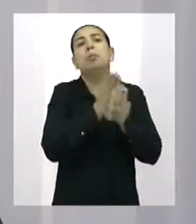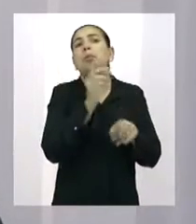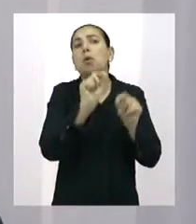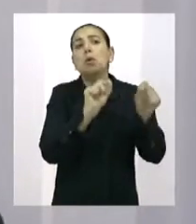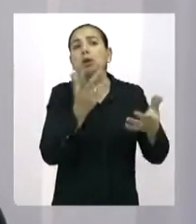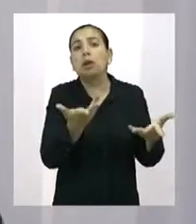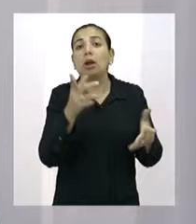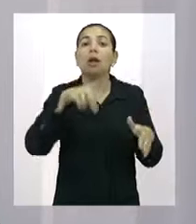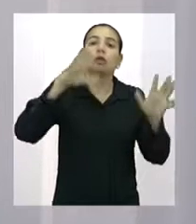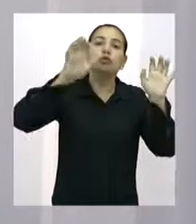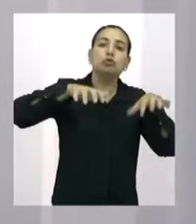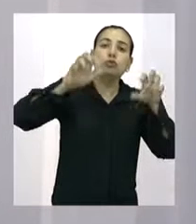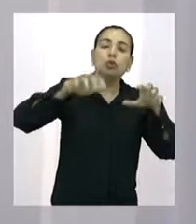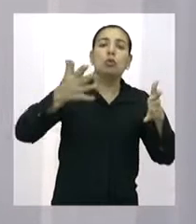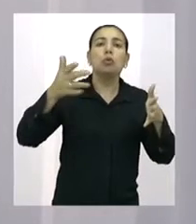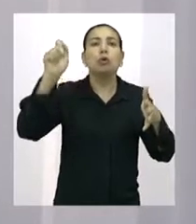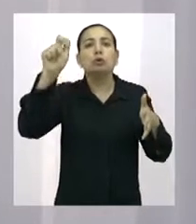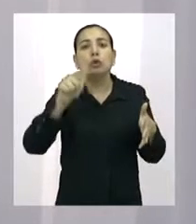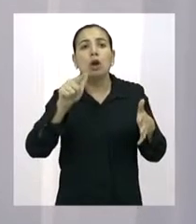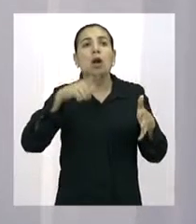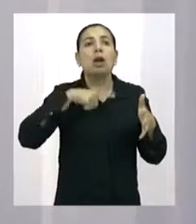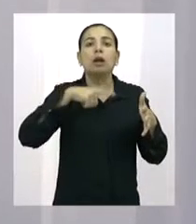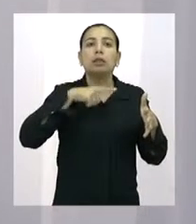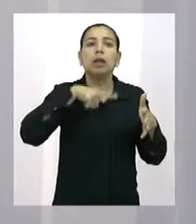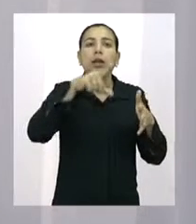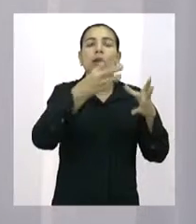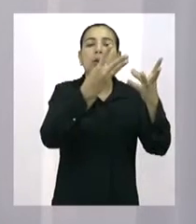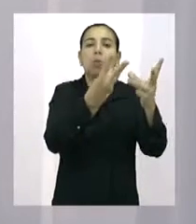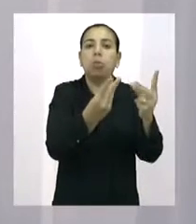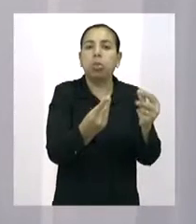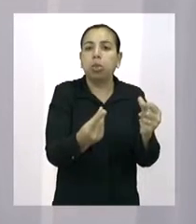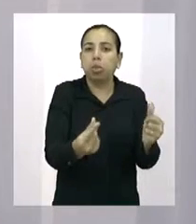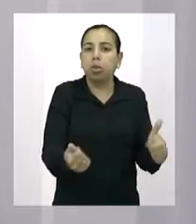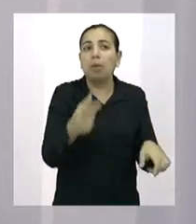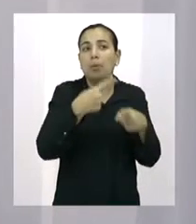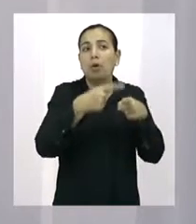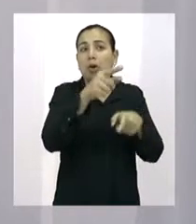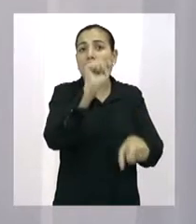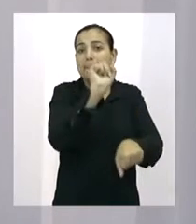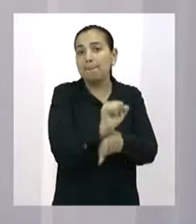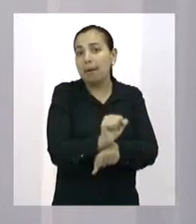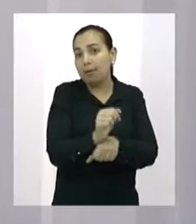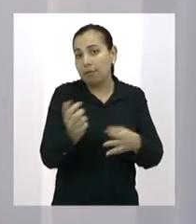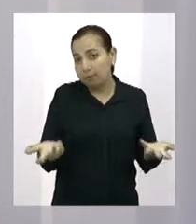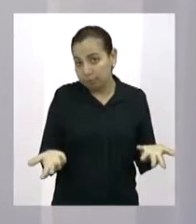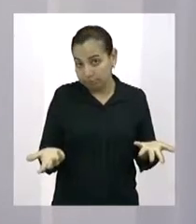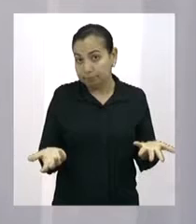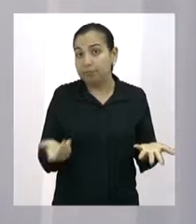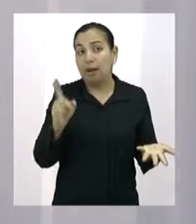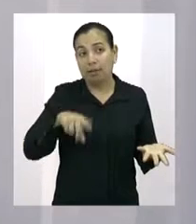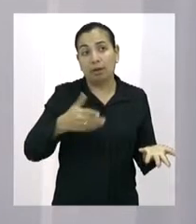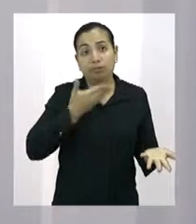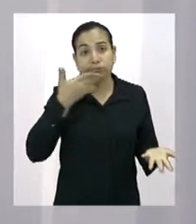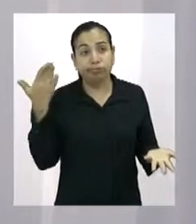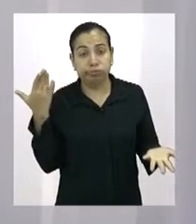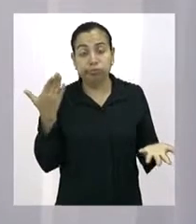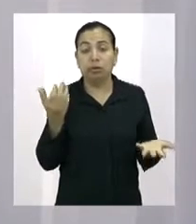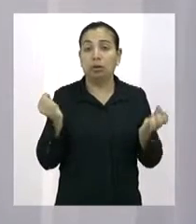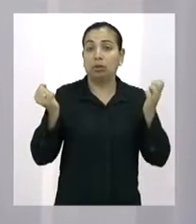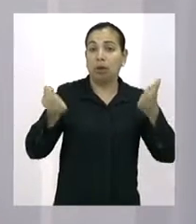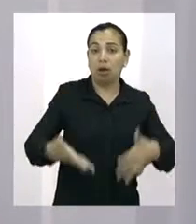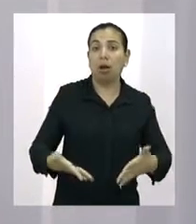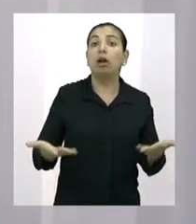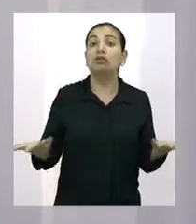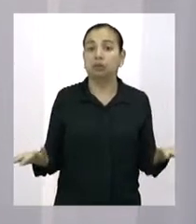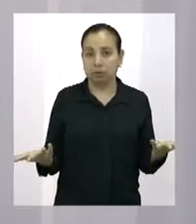do sol, ela vai se deteriorando. E isso tem um custo a mais para o contribuinte. Então, é importante